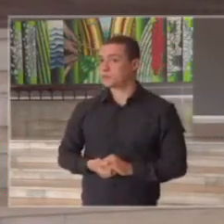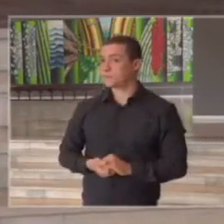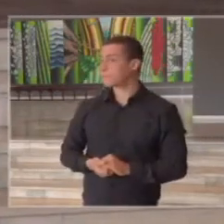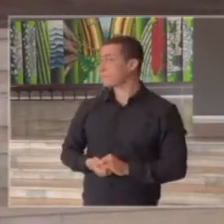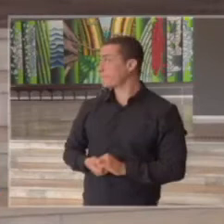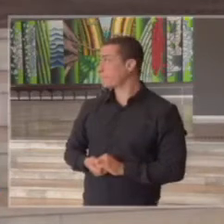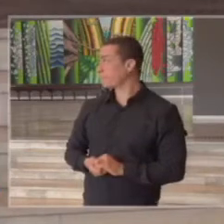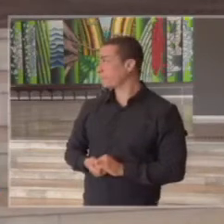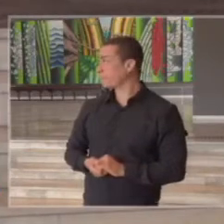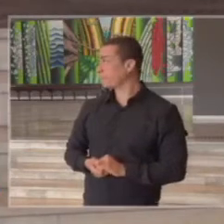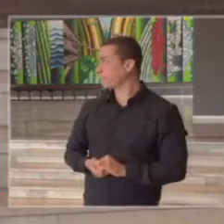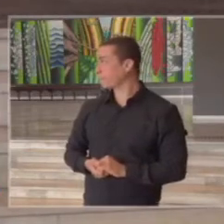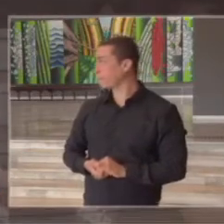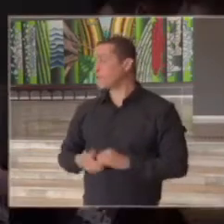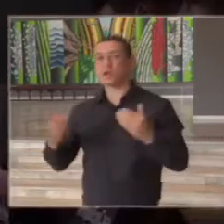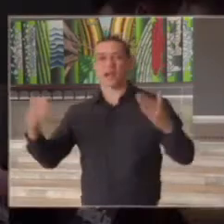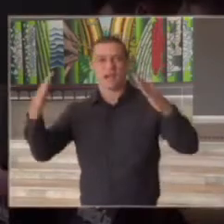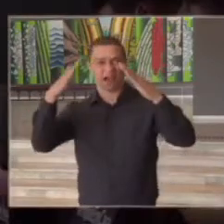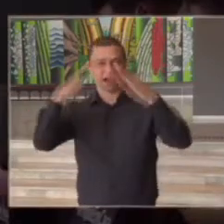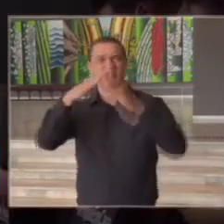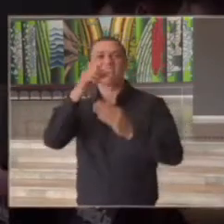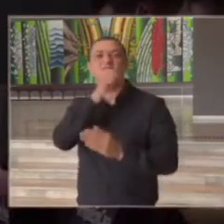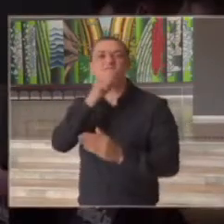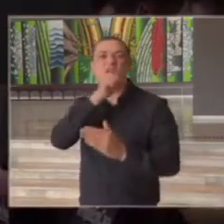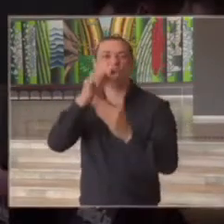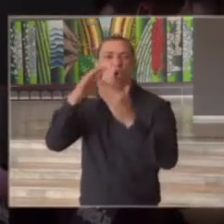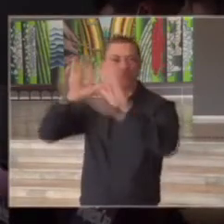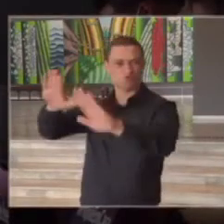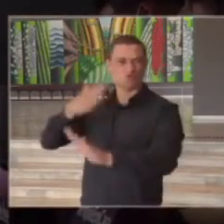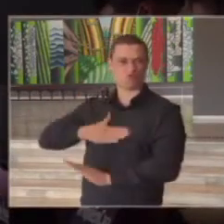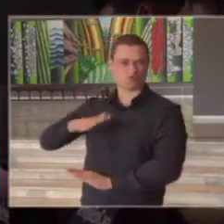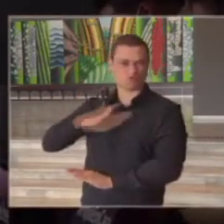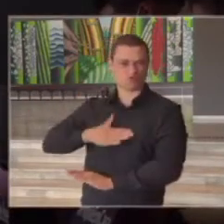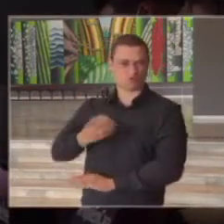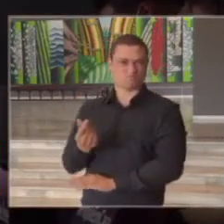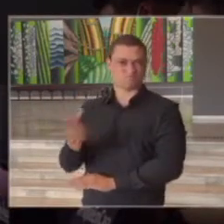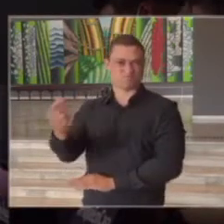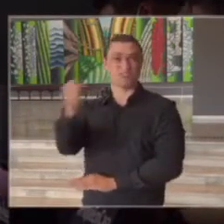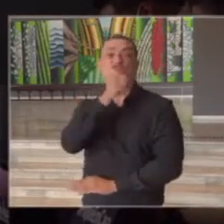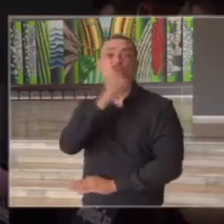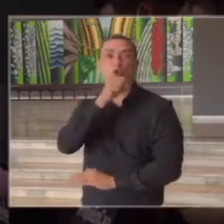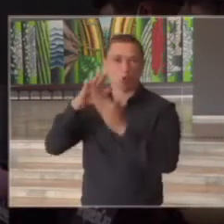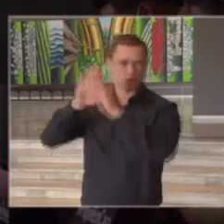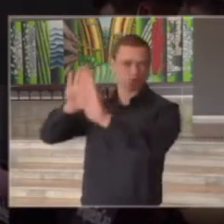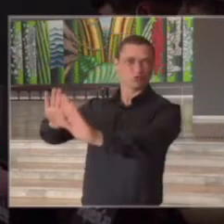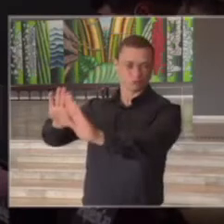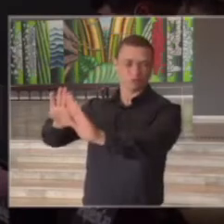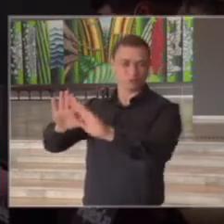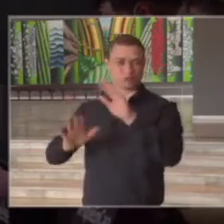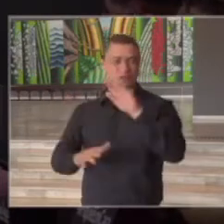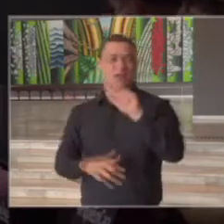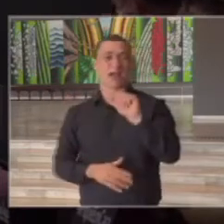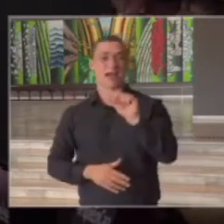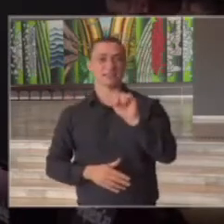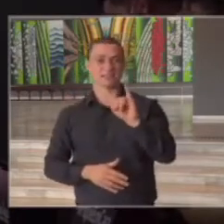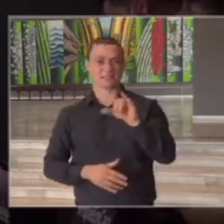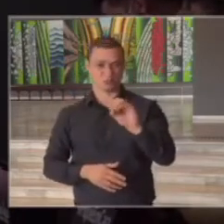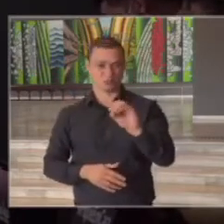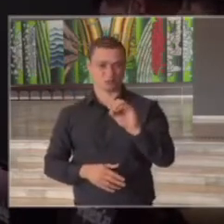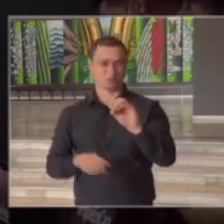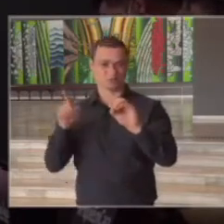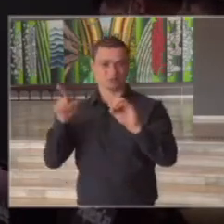nos asilos nas instituições de longa permanência de idosos quer dizer existe hoje uma